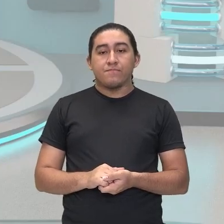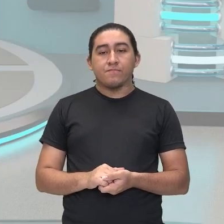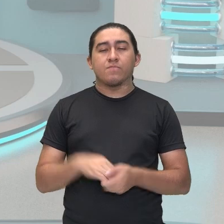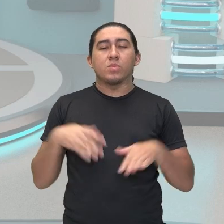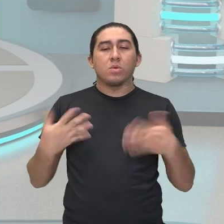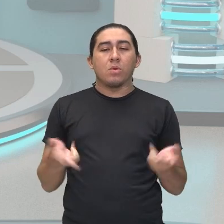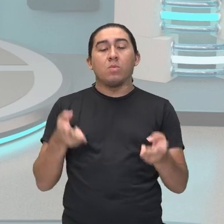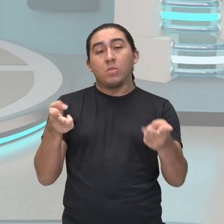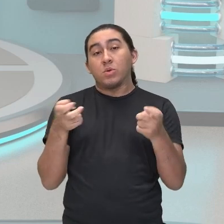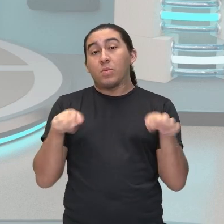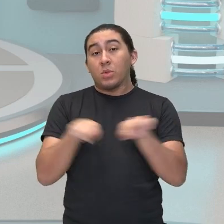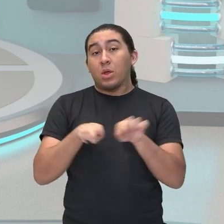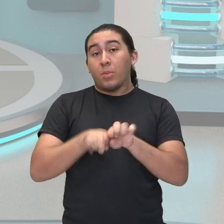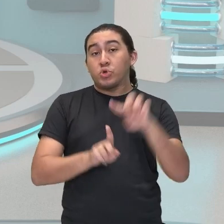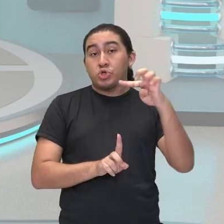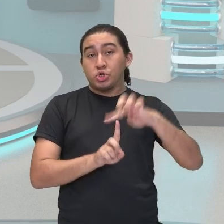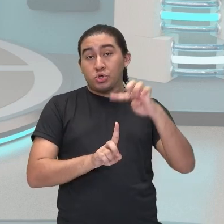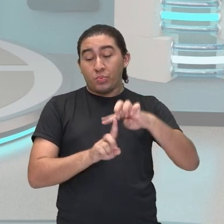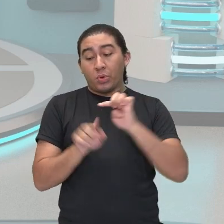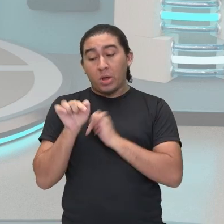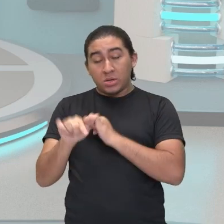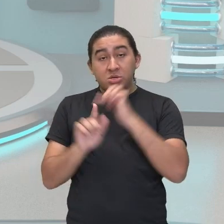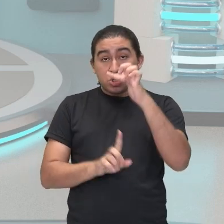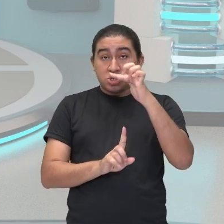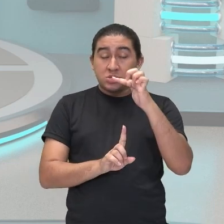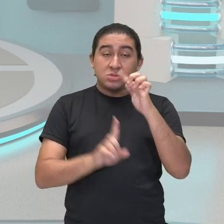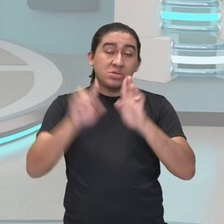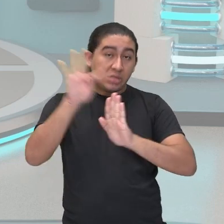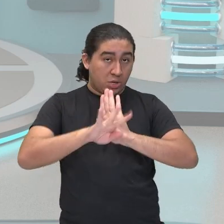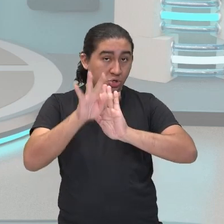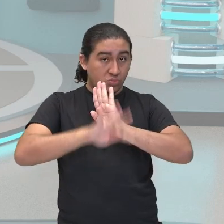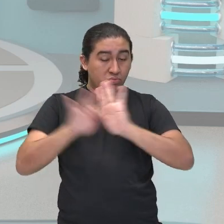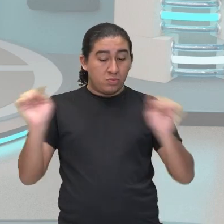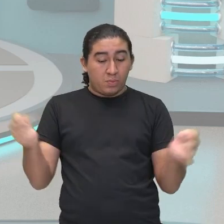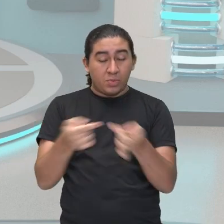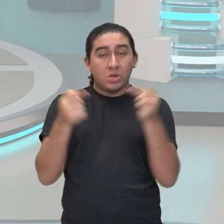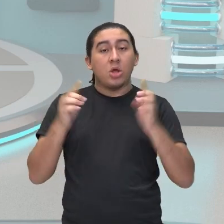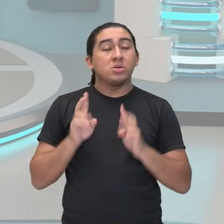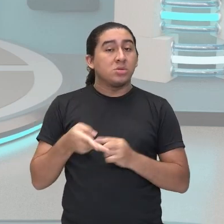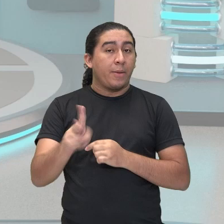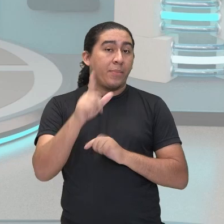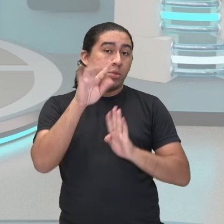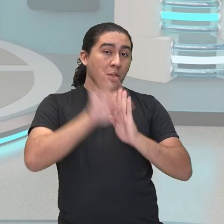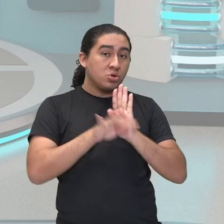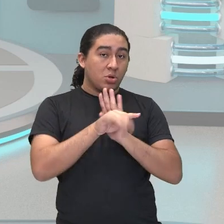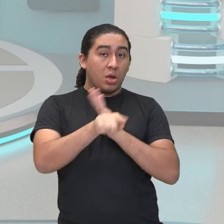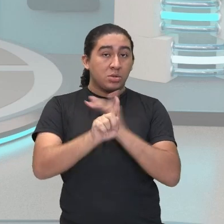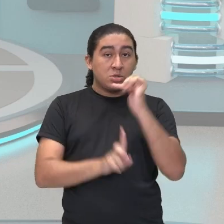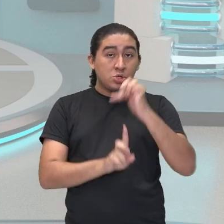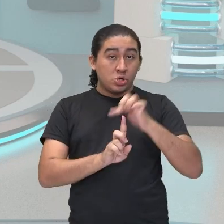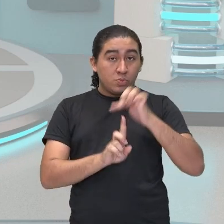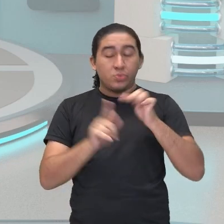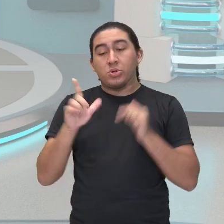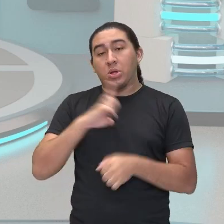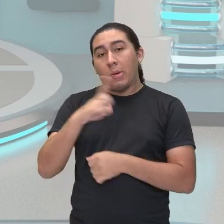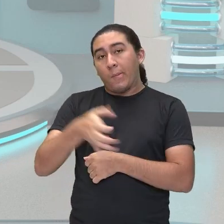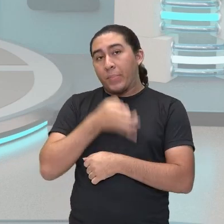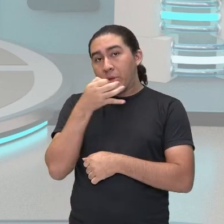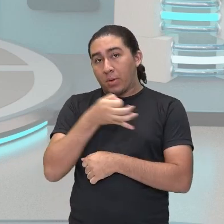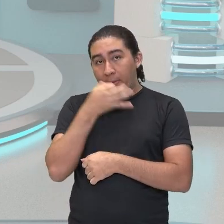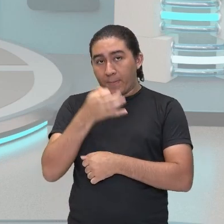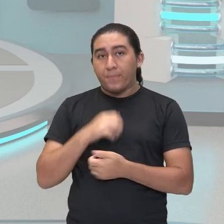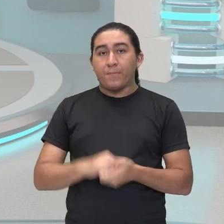perceba que o tipo dissertativo argumentativo é exatamente esse texto. Todo texto dissertativo traz opinião. E